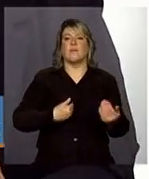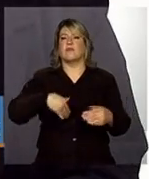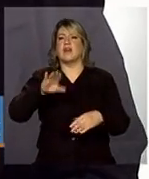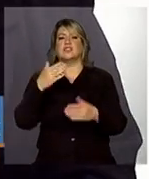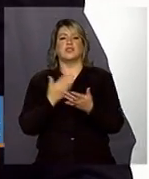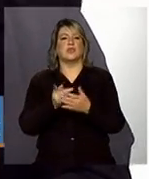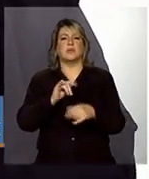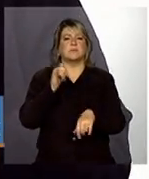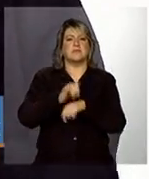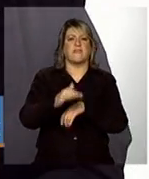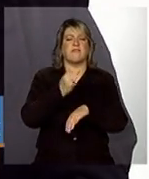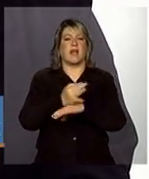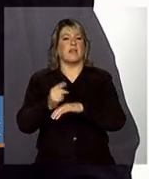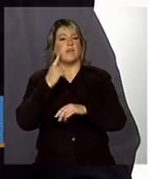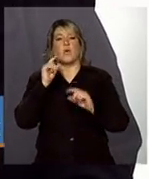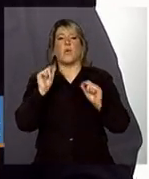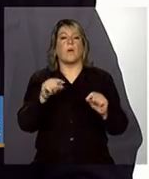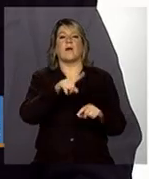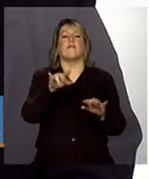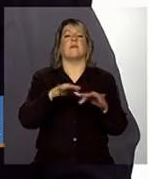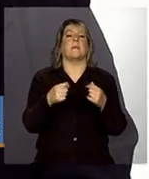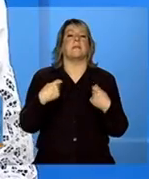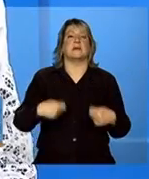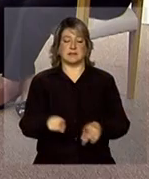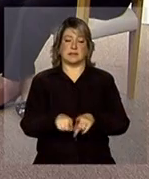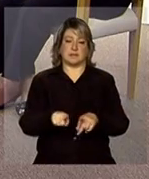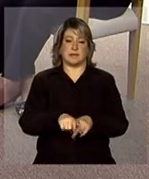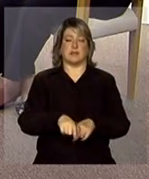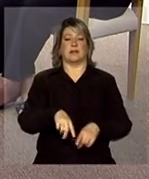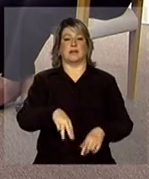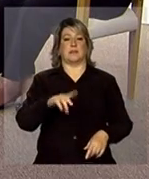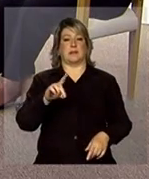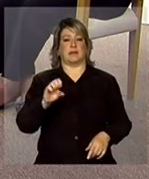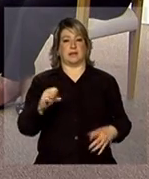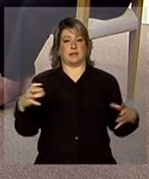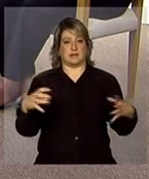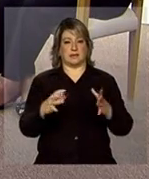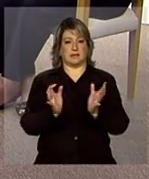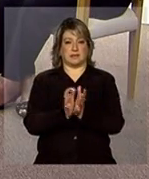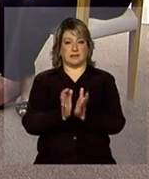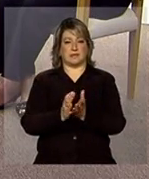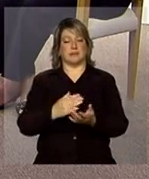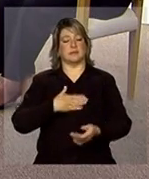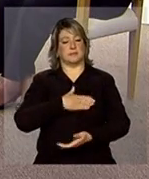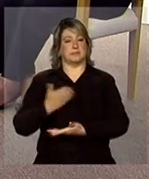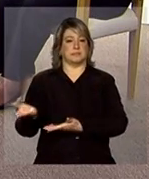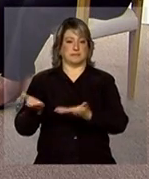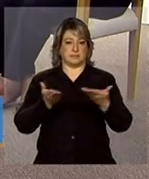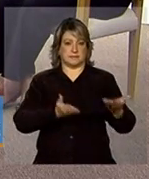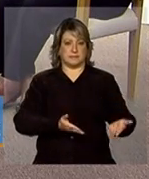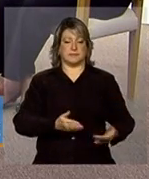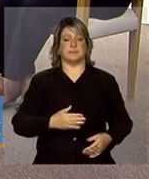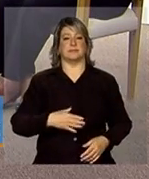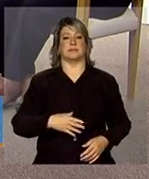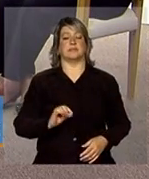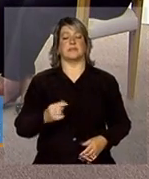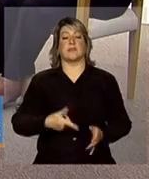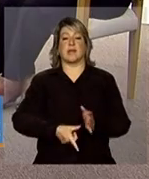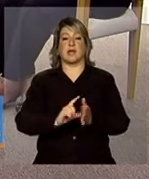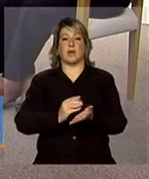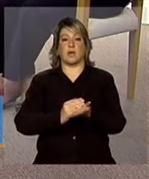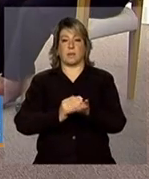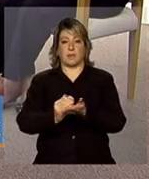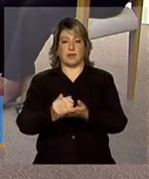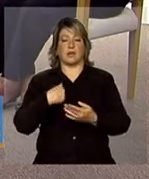o que mais ela necessita, o que mais ela precisa. Valéria, Luiz, quero agradecer a participação. Obrigada pelo esclarecimento. Foi um prazer